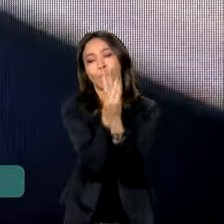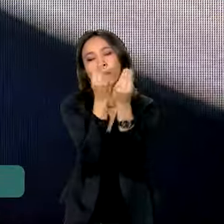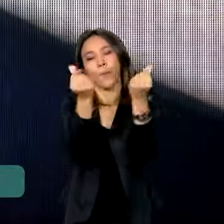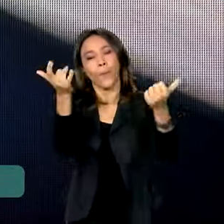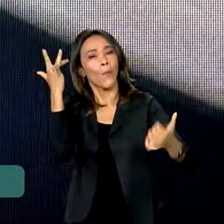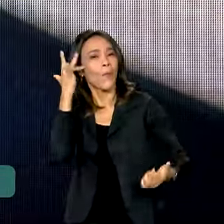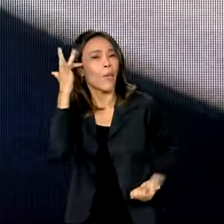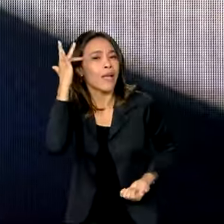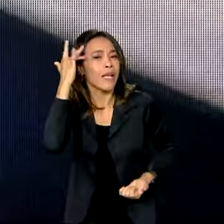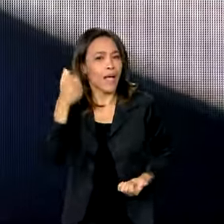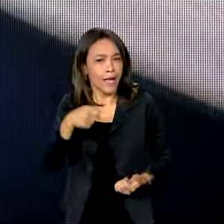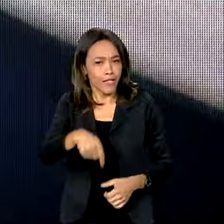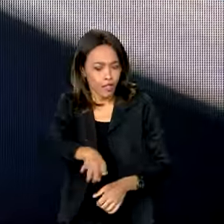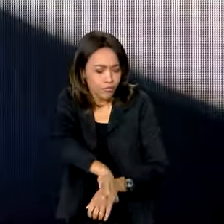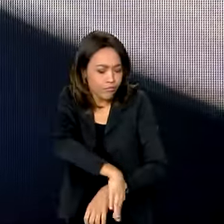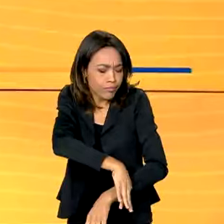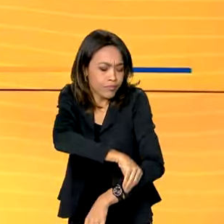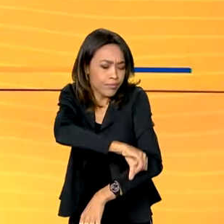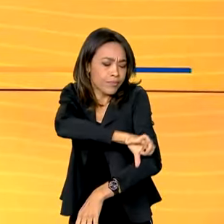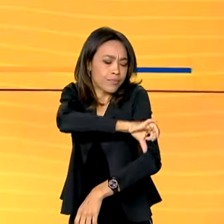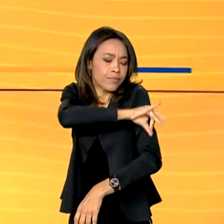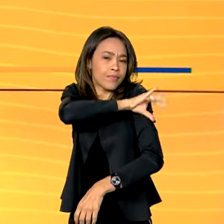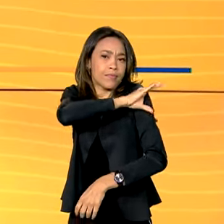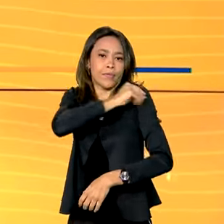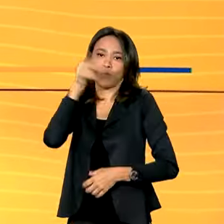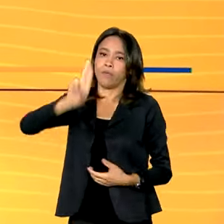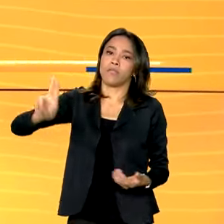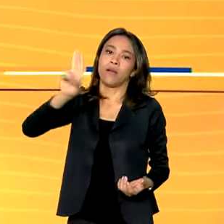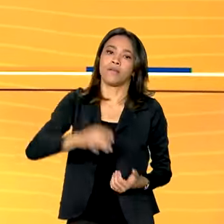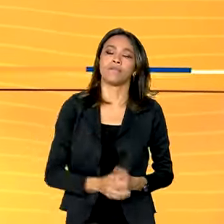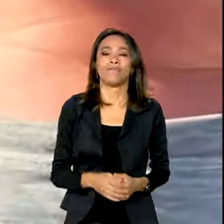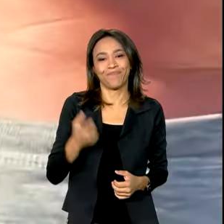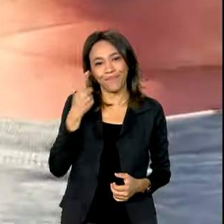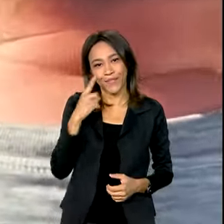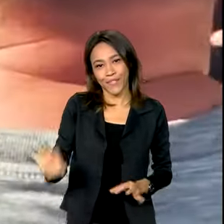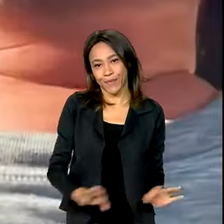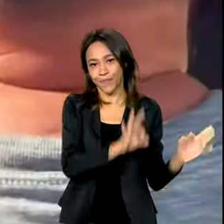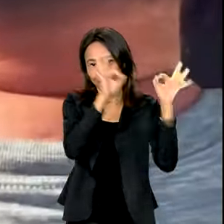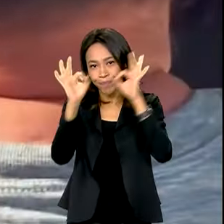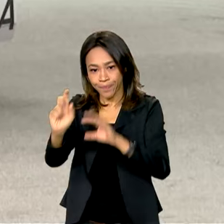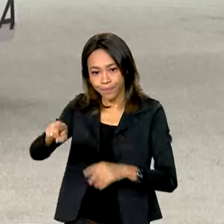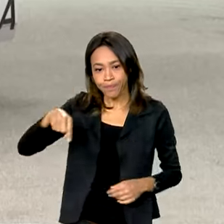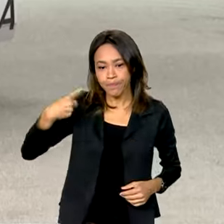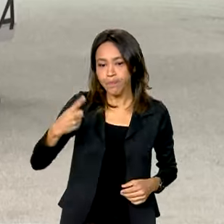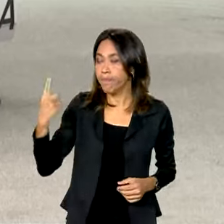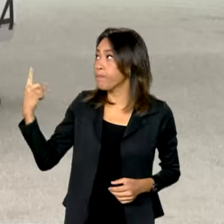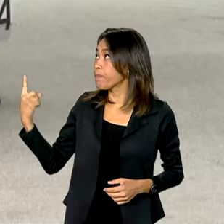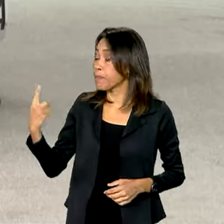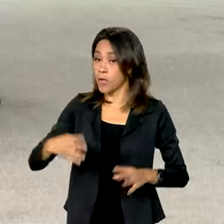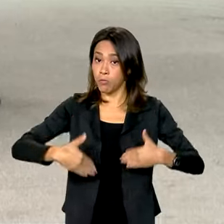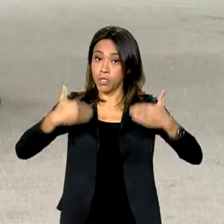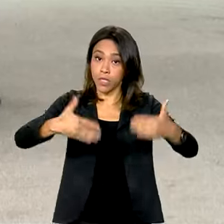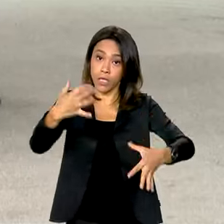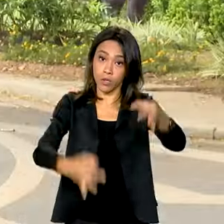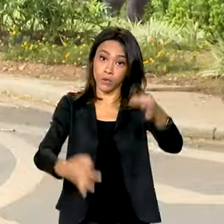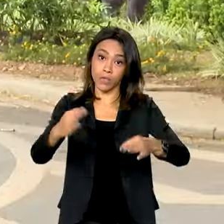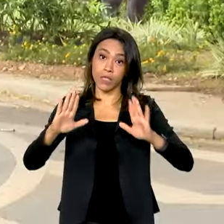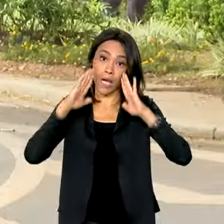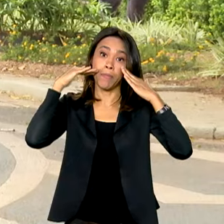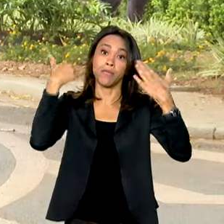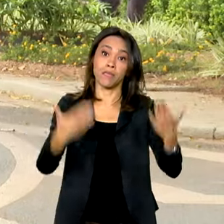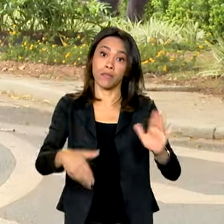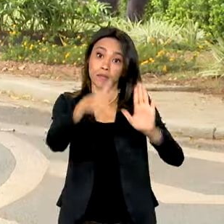da creche ao ensino universitário. Veja a seguir, Ministério da Justiça e Segurança Pública apresenta